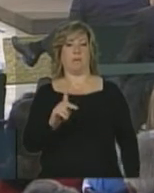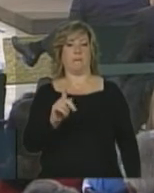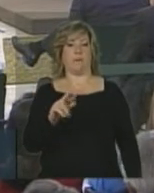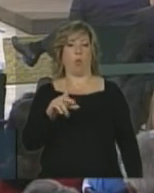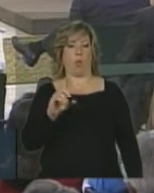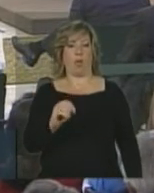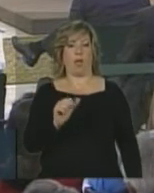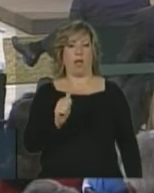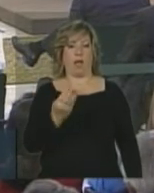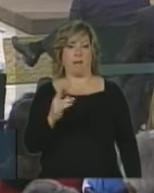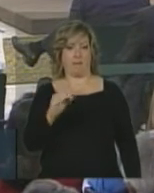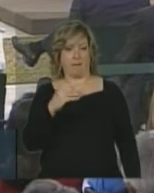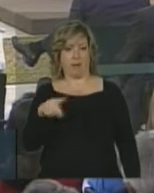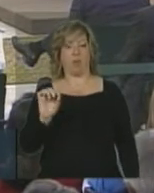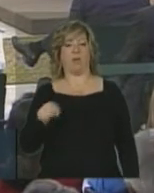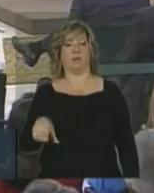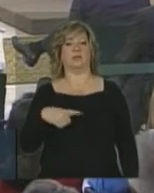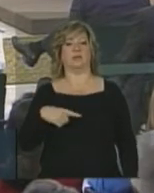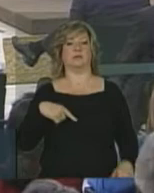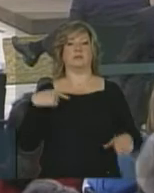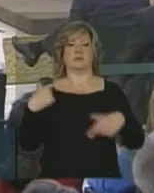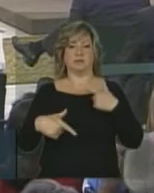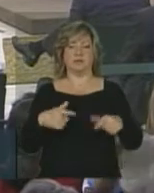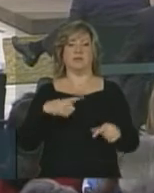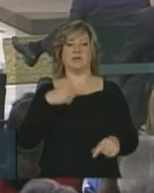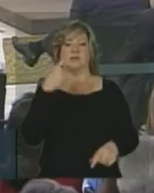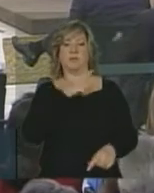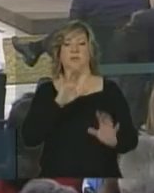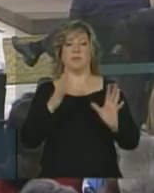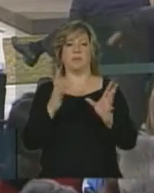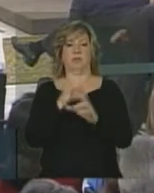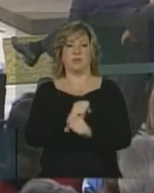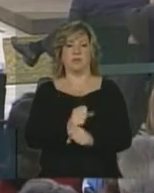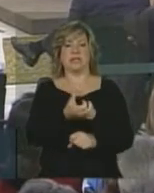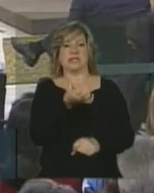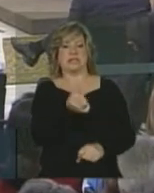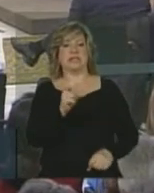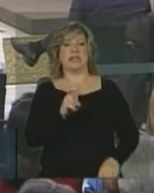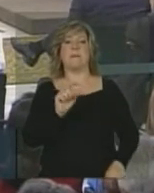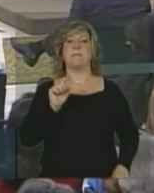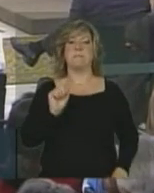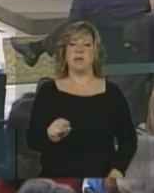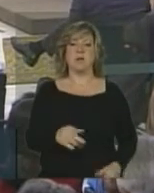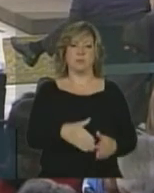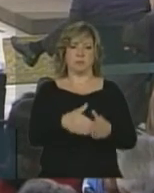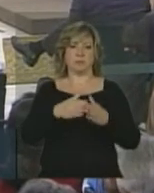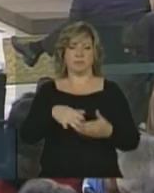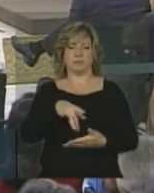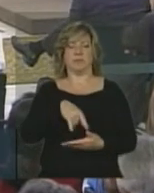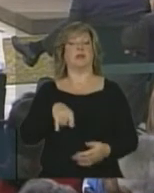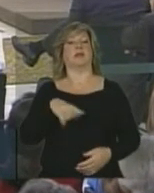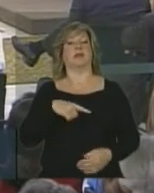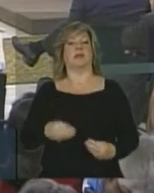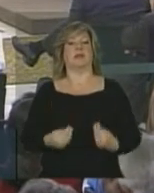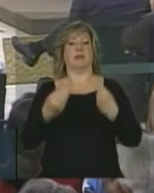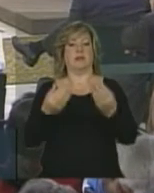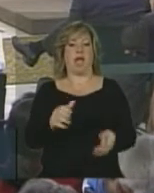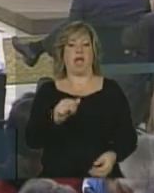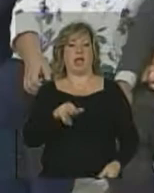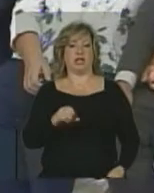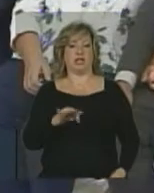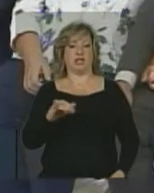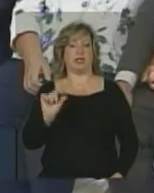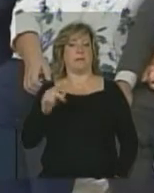no desenvolvimento de suas atribuições recebeu em torno de 65 mil requerimentos tendo concedido anistia política